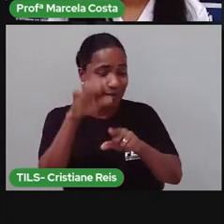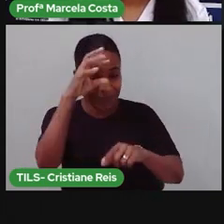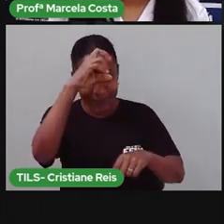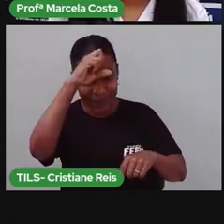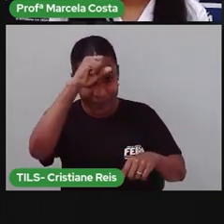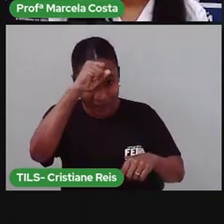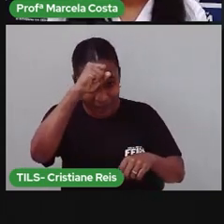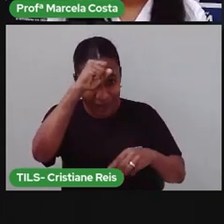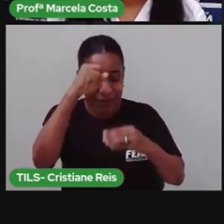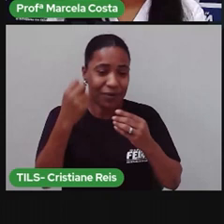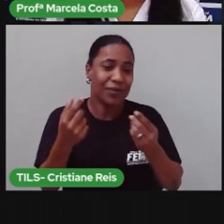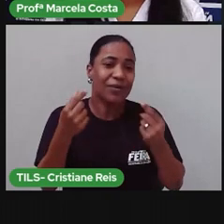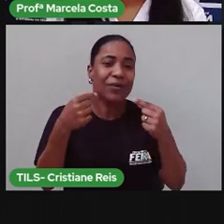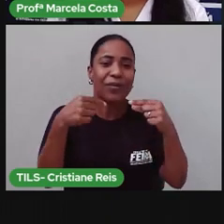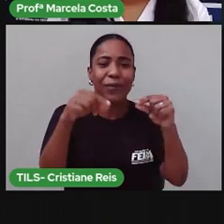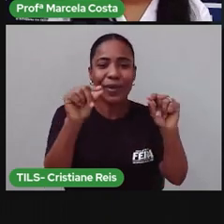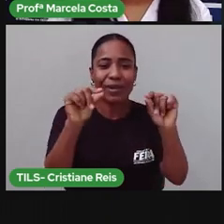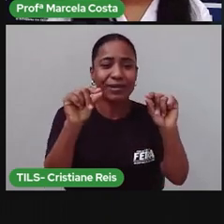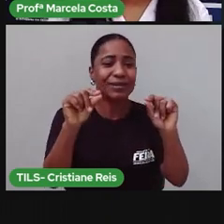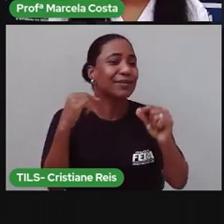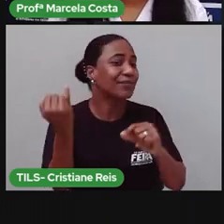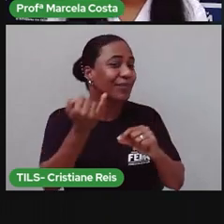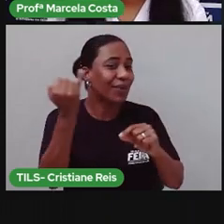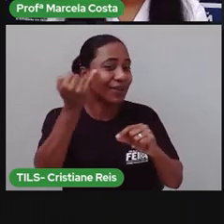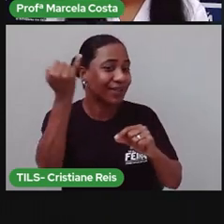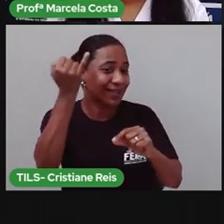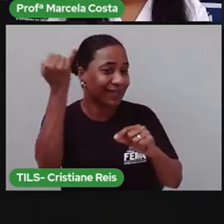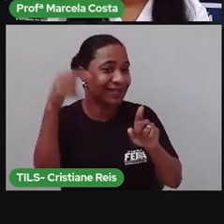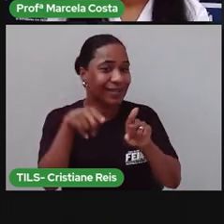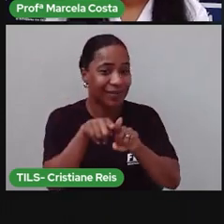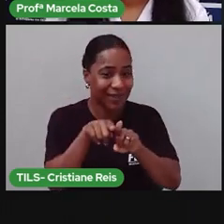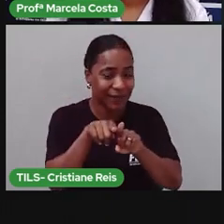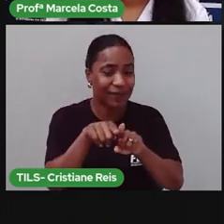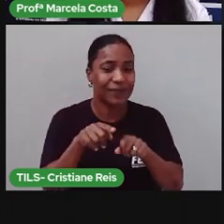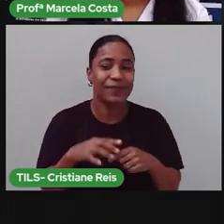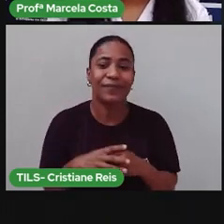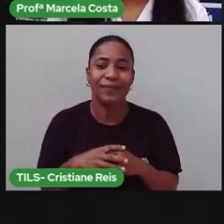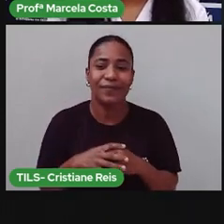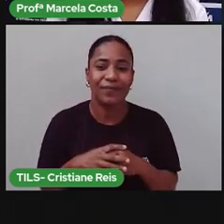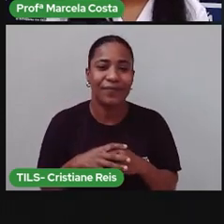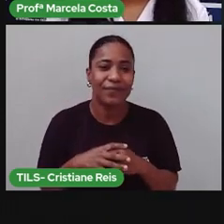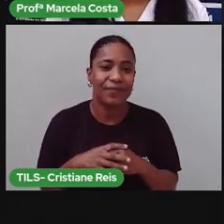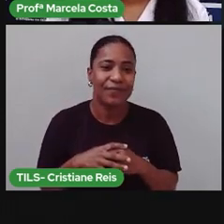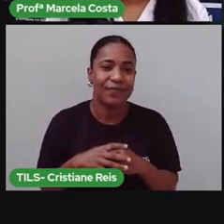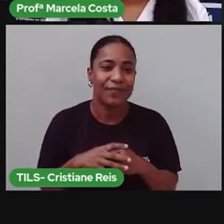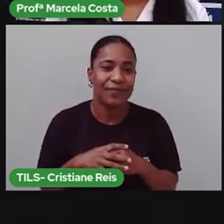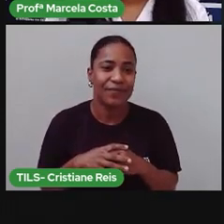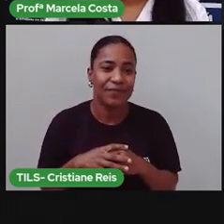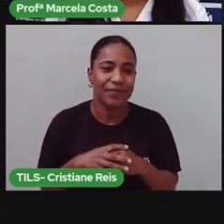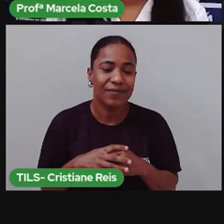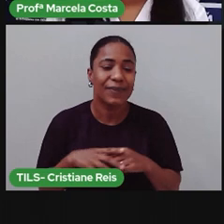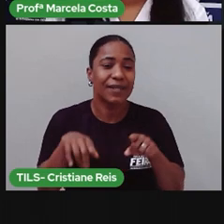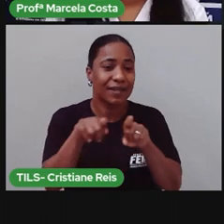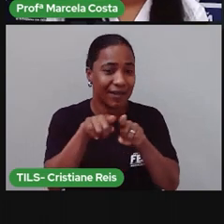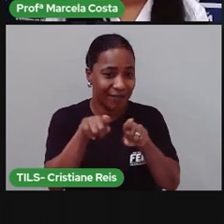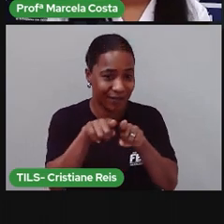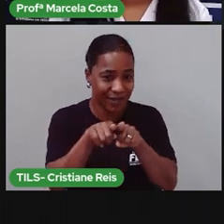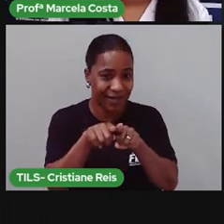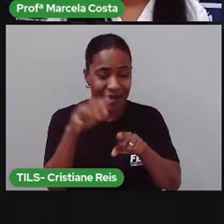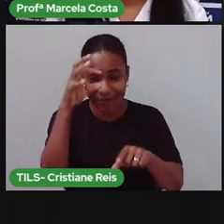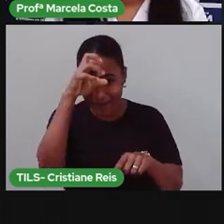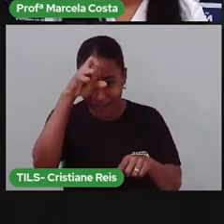função social do bilhete tem aprendido a a escrever